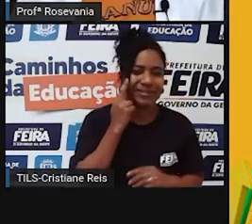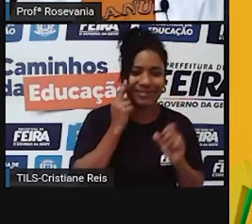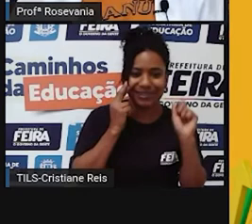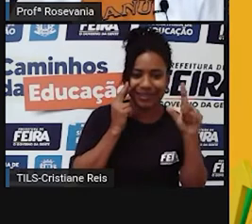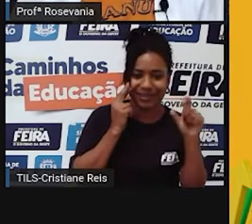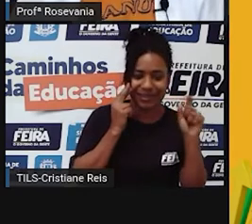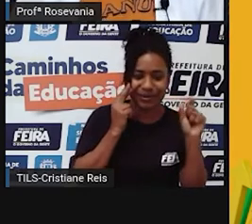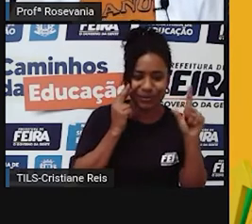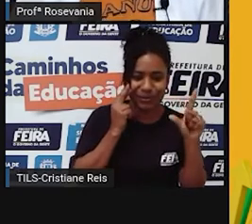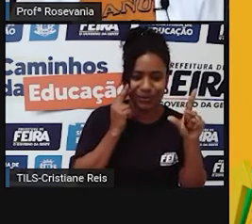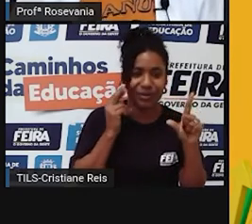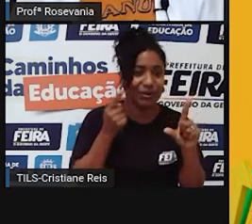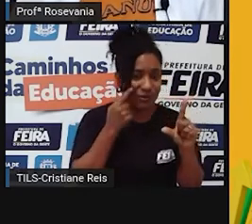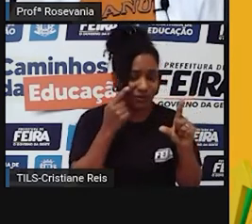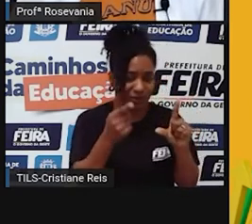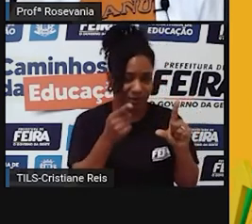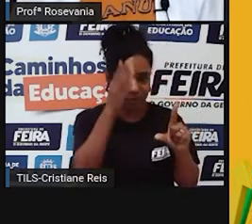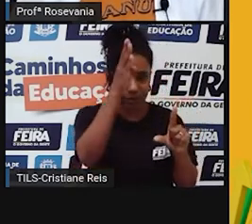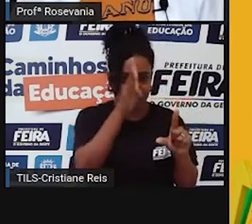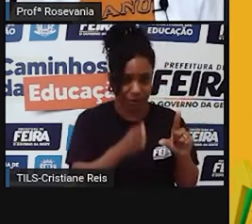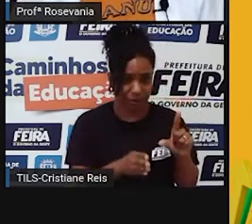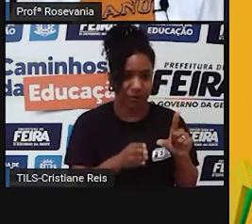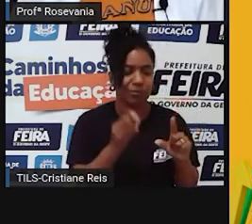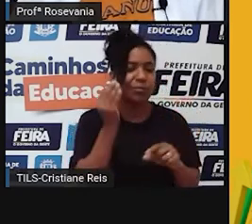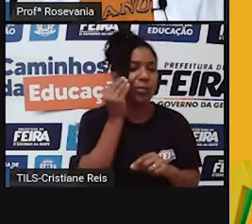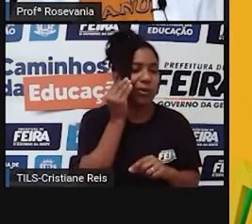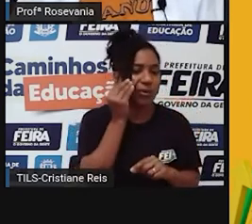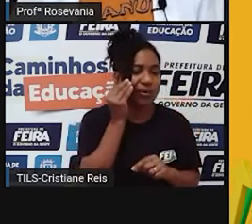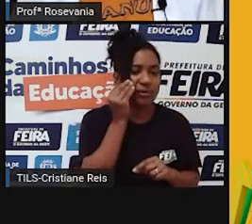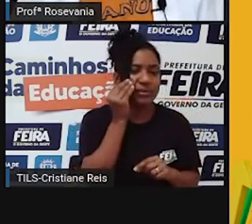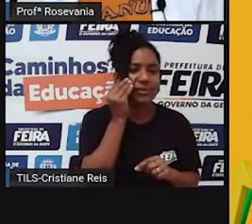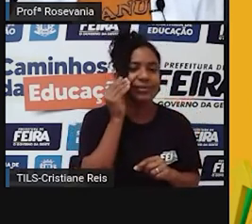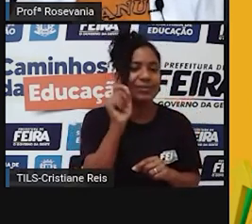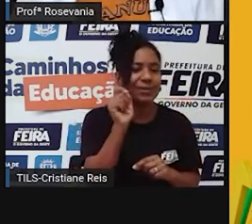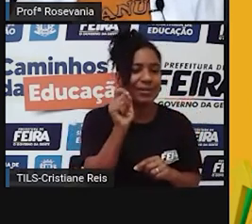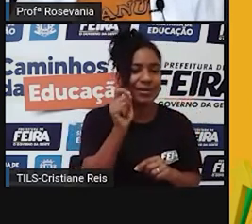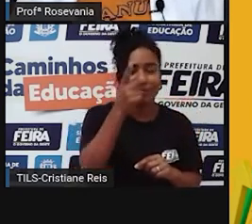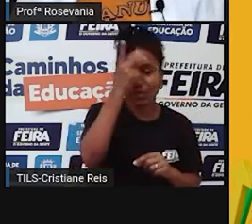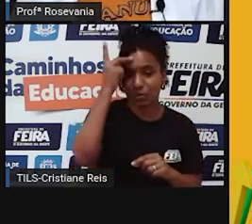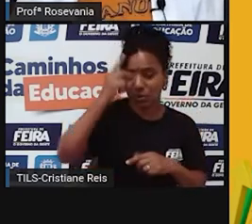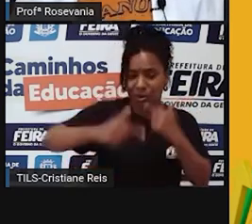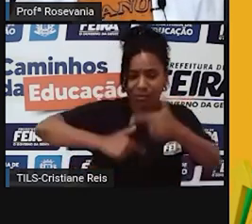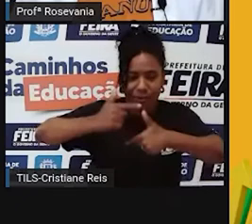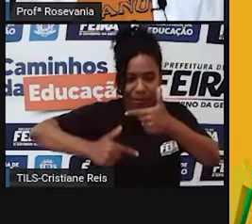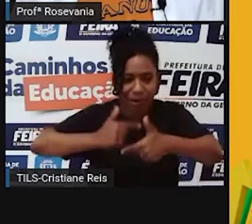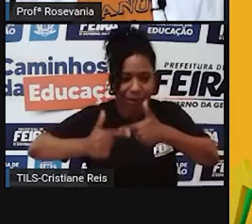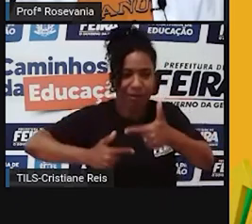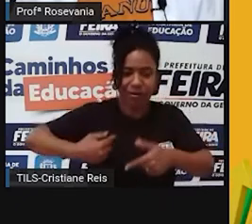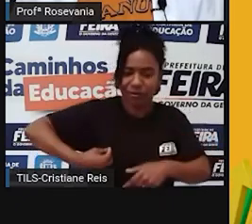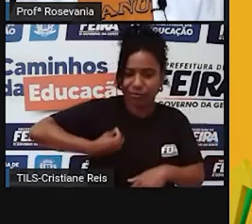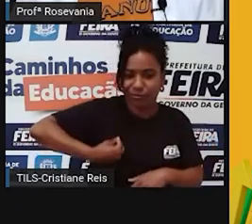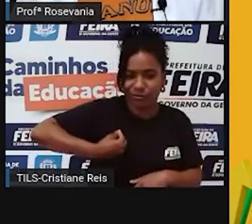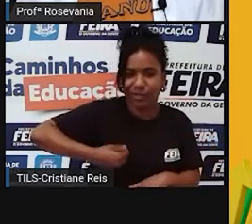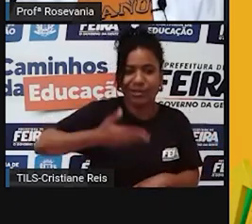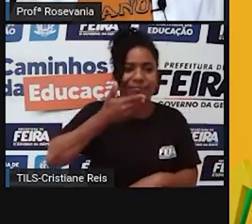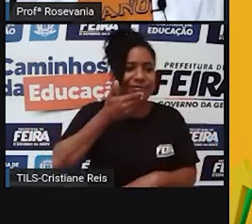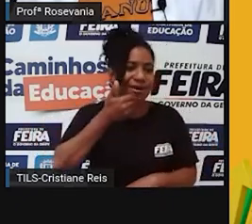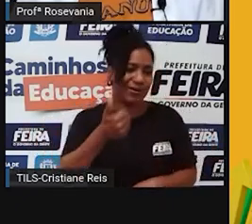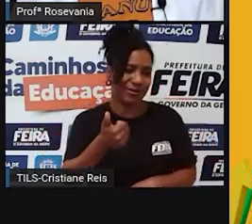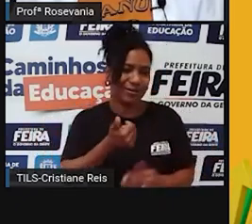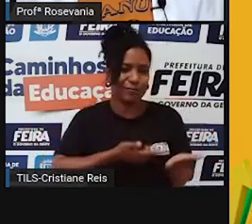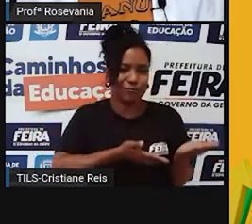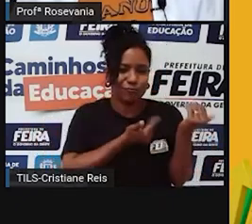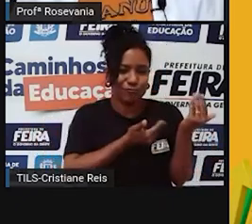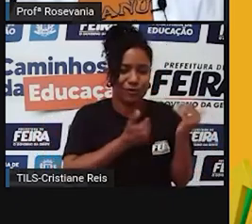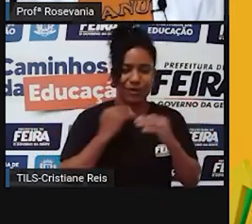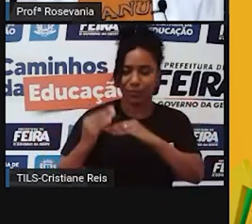aparecendo. Então, isso significa que houve uma melhoria nas condições de vida que a população jovem